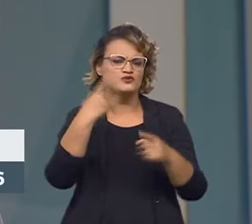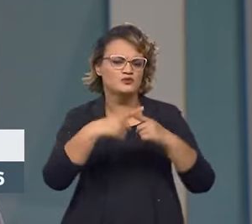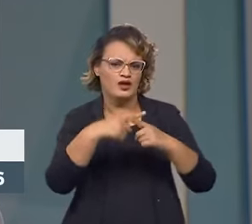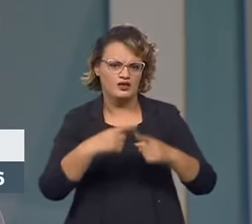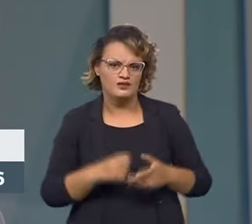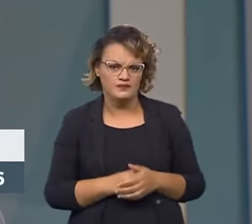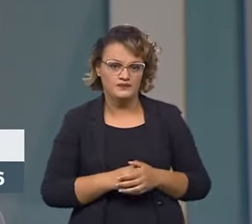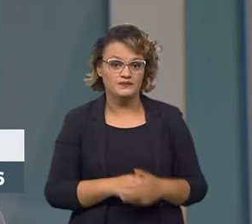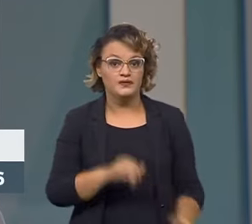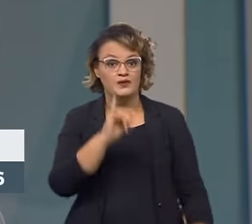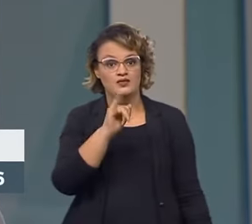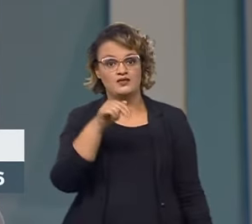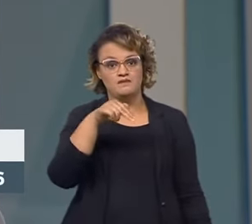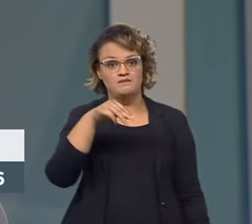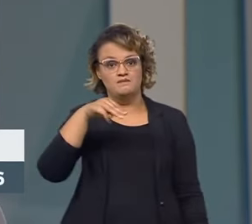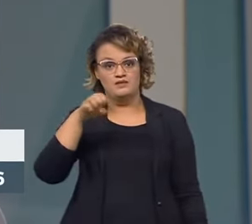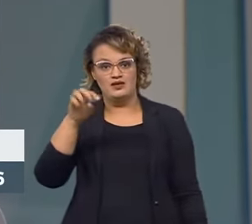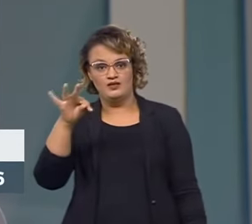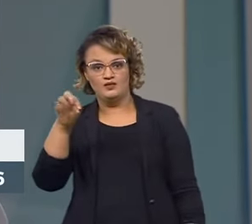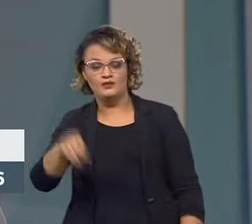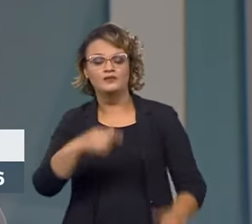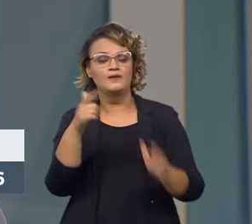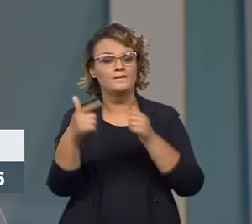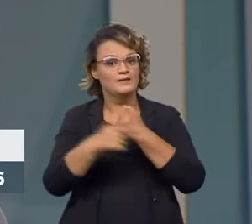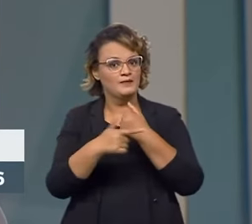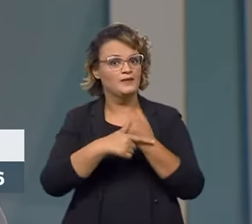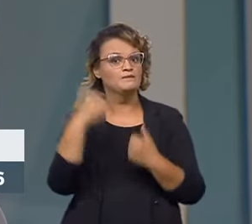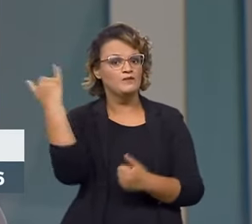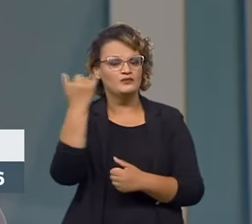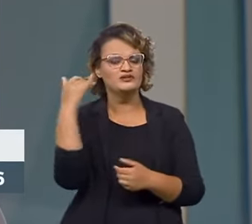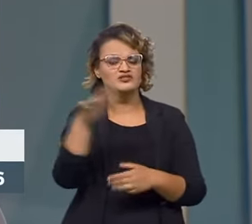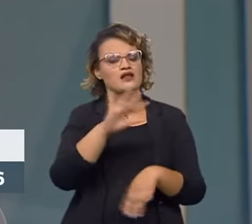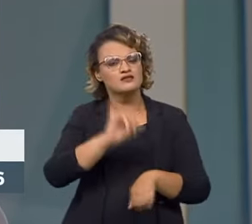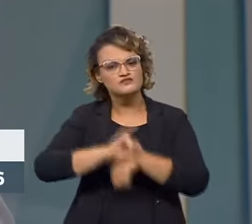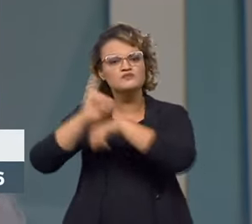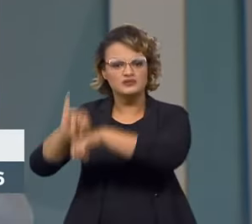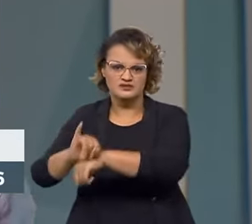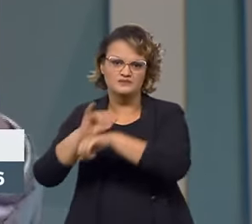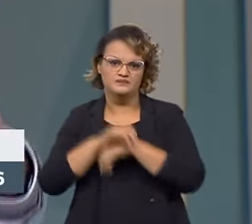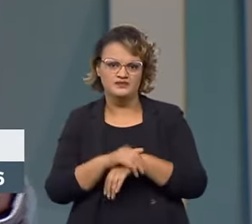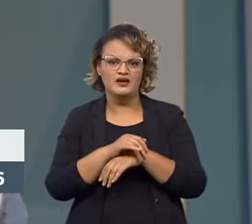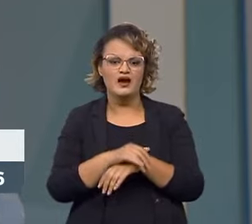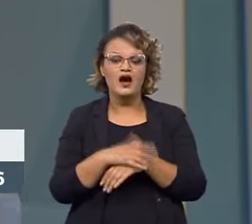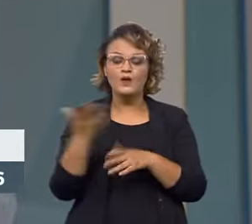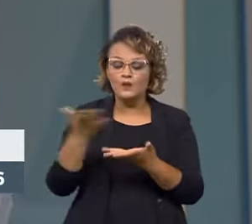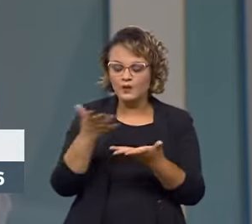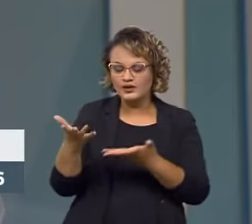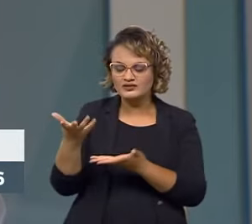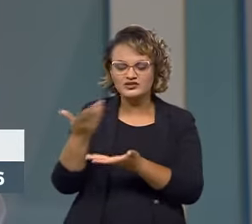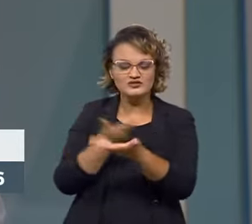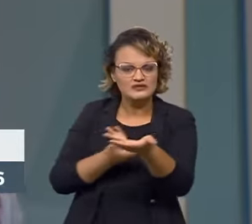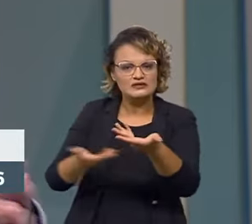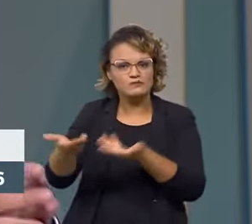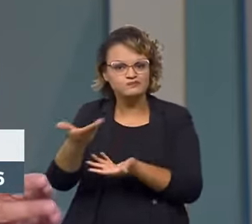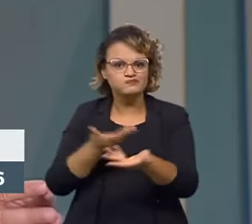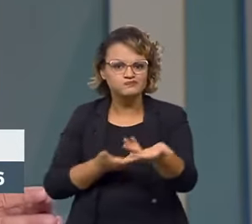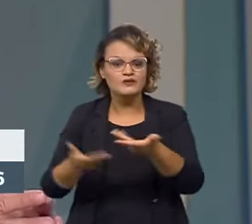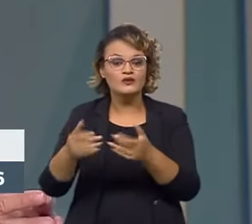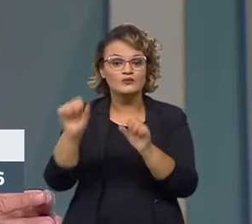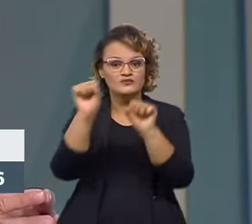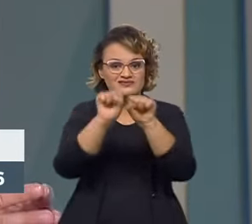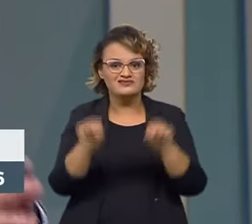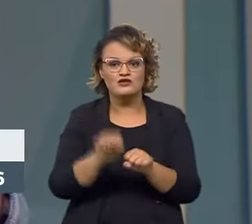O Inmetro, ele tem um papel fundamental de apoio à exportação, à medida que ele faz essa harmonização do sistema brasileiro com o sistema